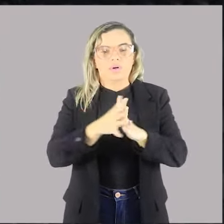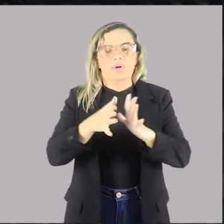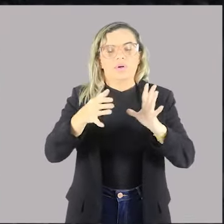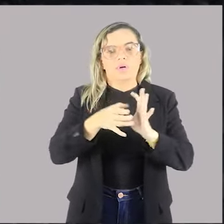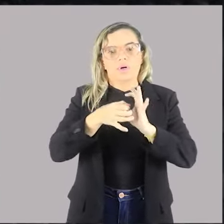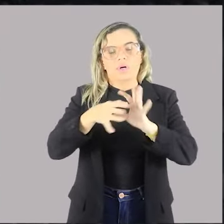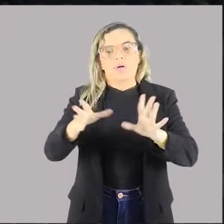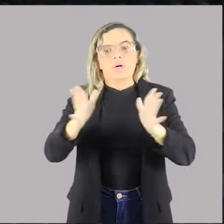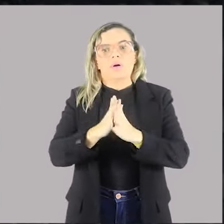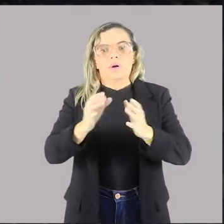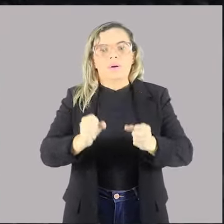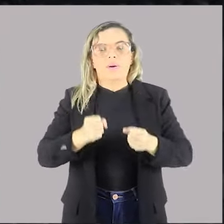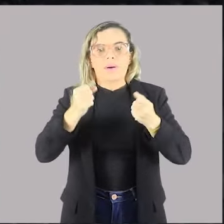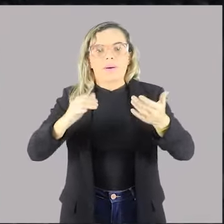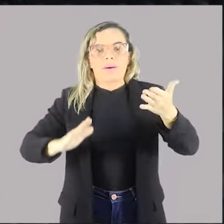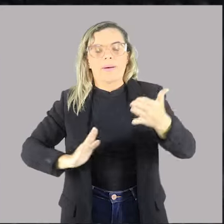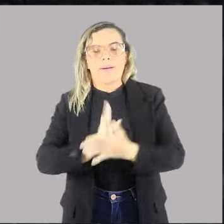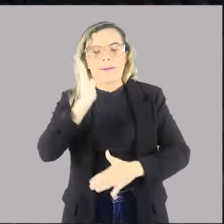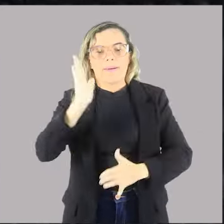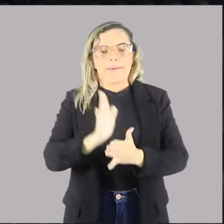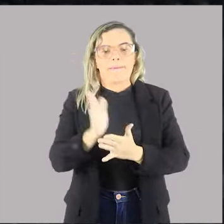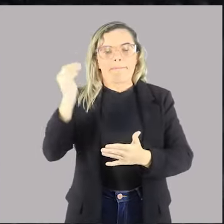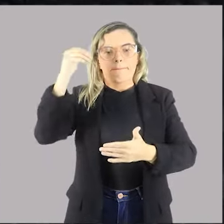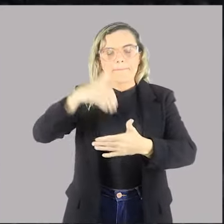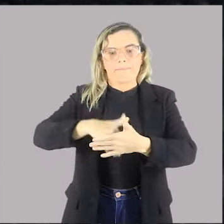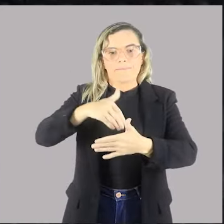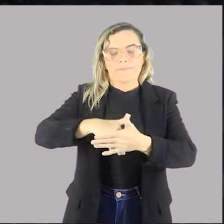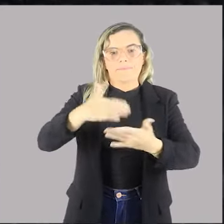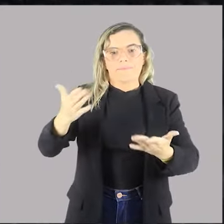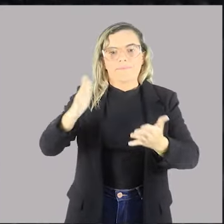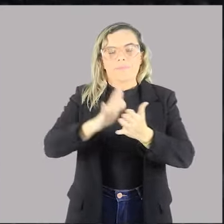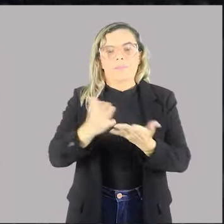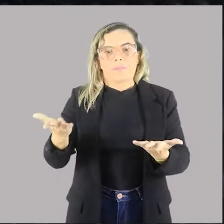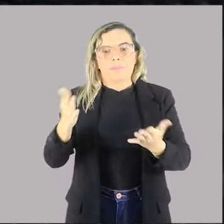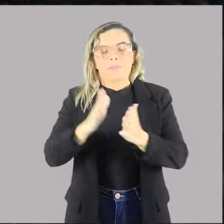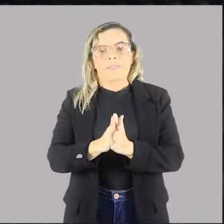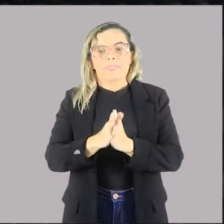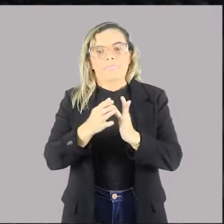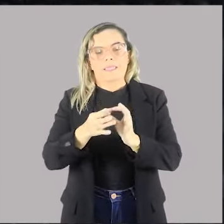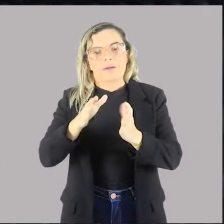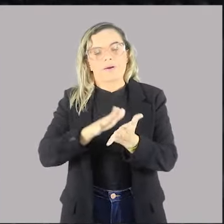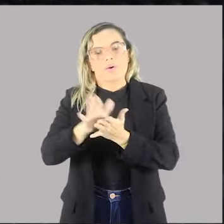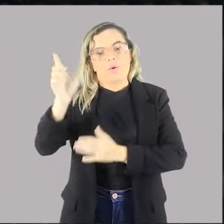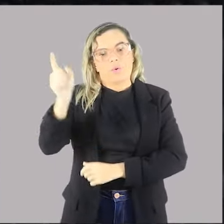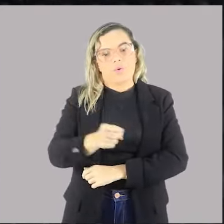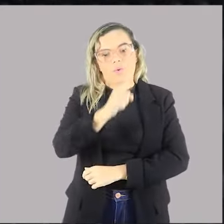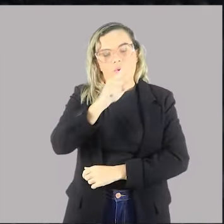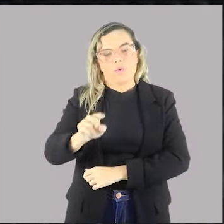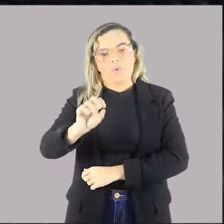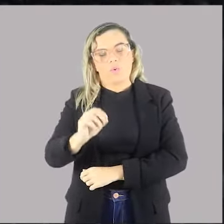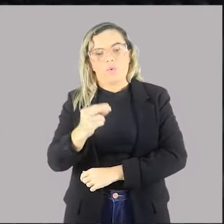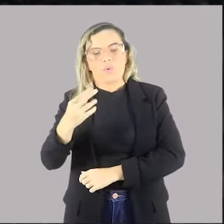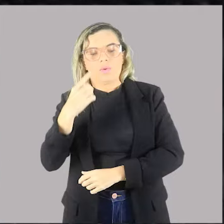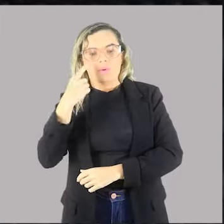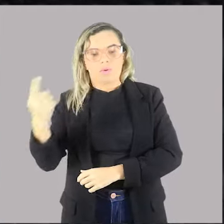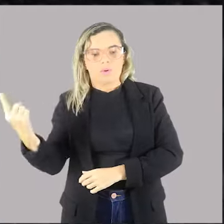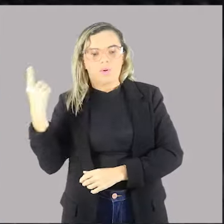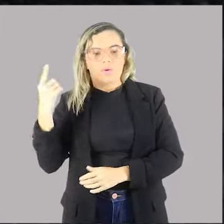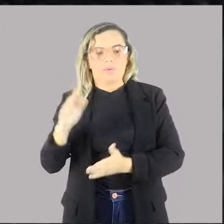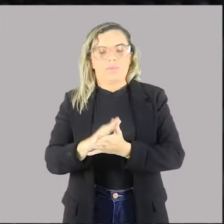o voto, certo? Posteriormente, o envio para sanção ou veto, nesse caso, como estamos falando do processo